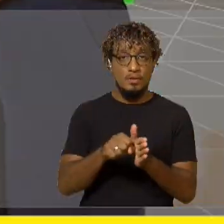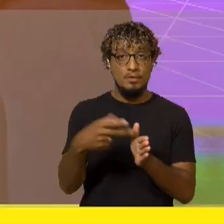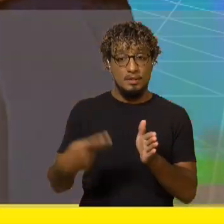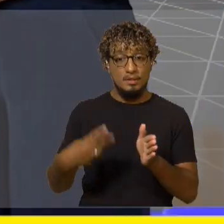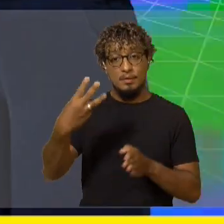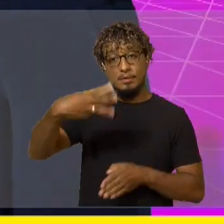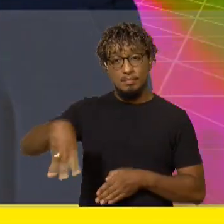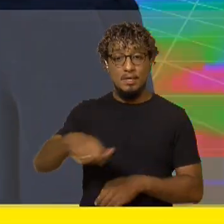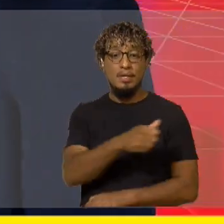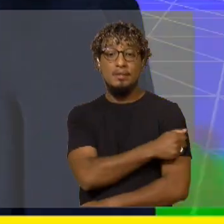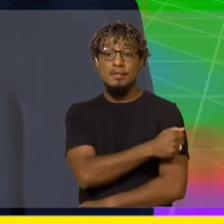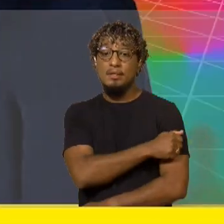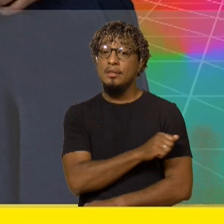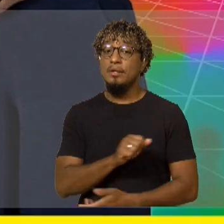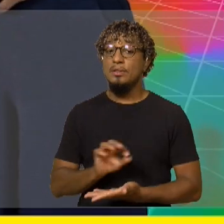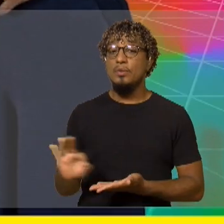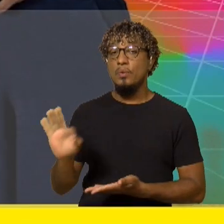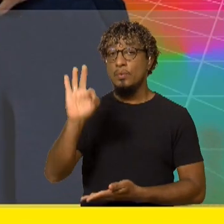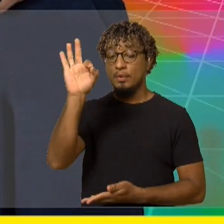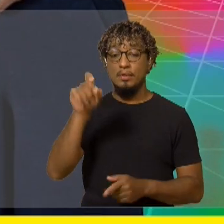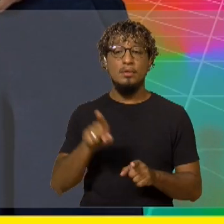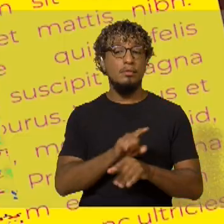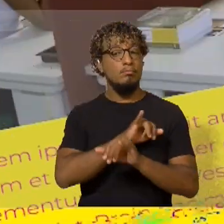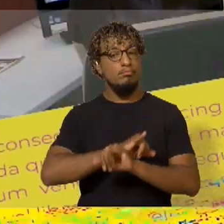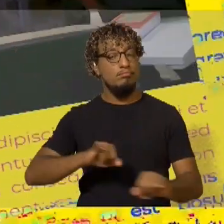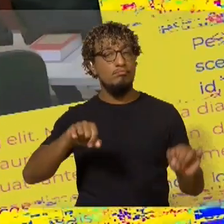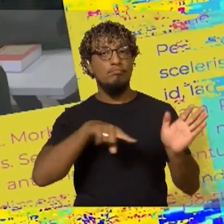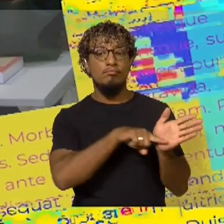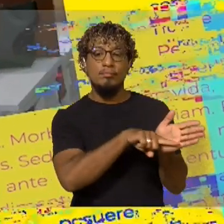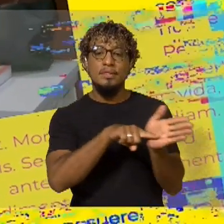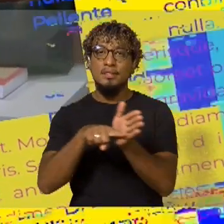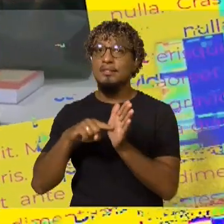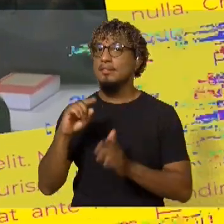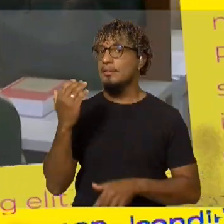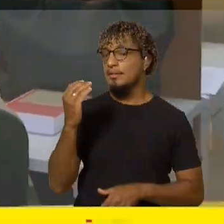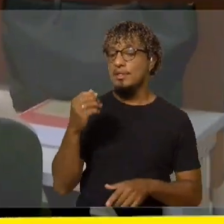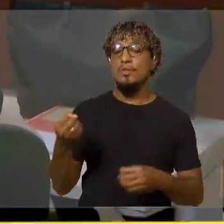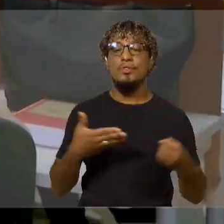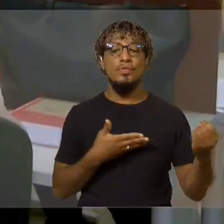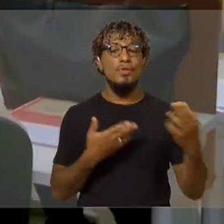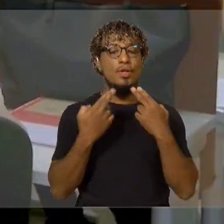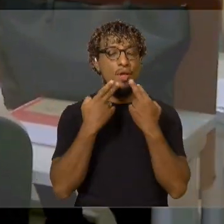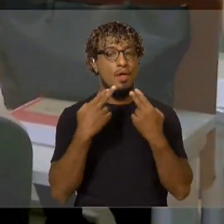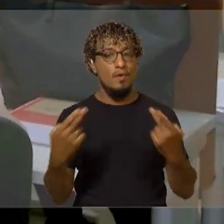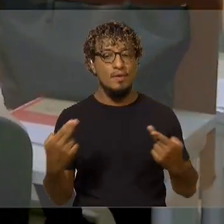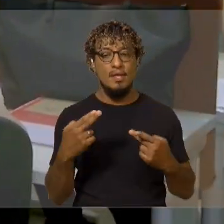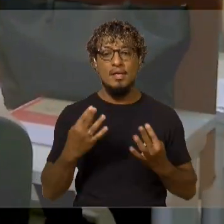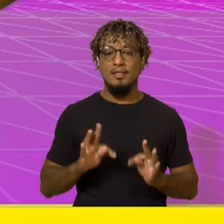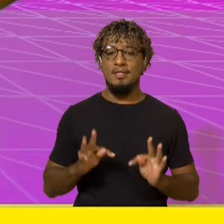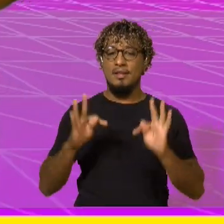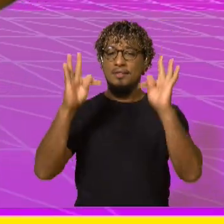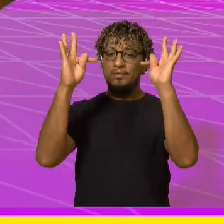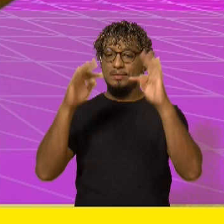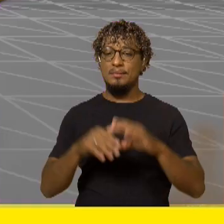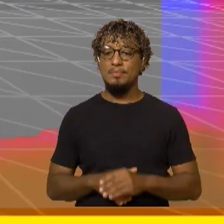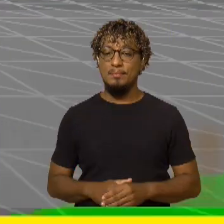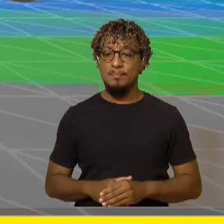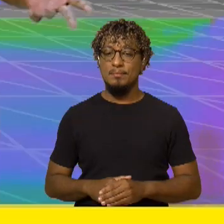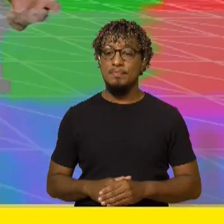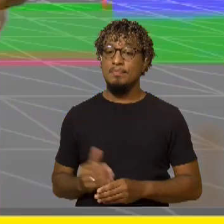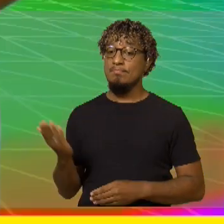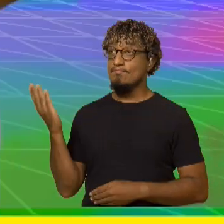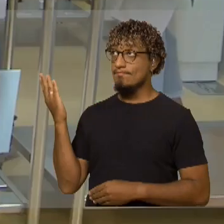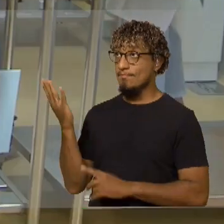Ufima. E espaço para a divulgação da pesquisa científica, inovação e tecnologia. A arte